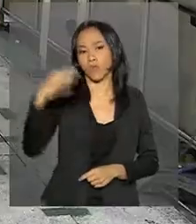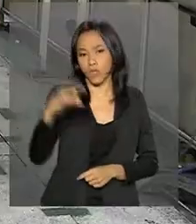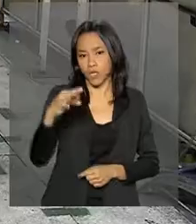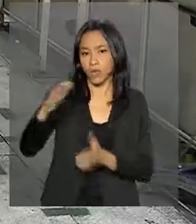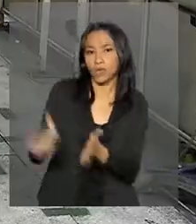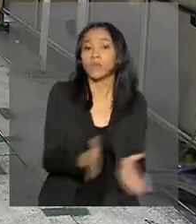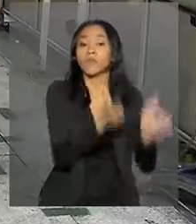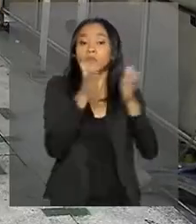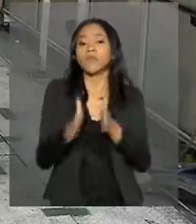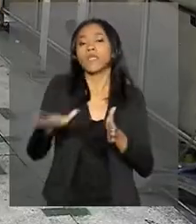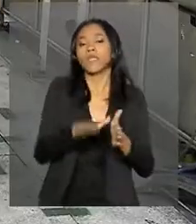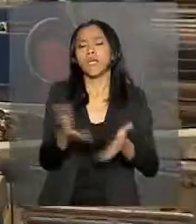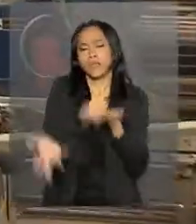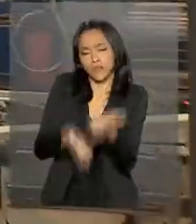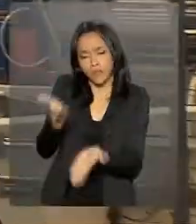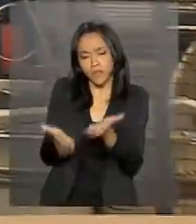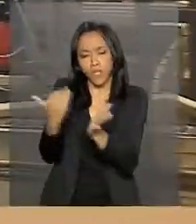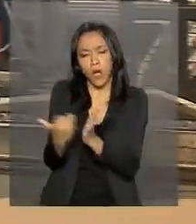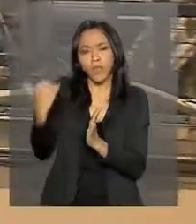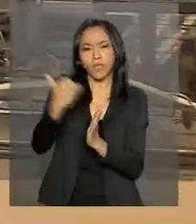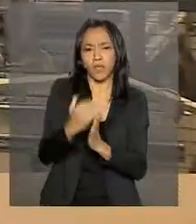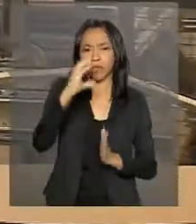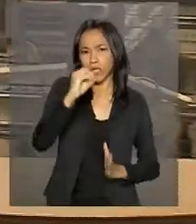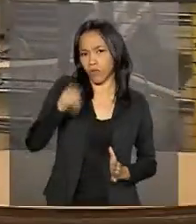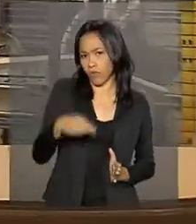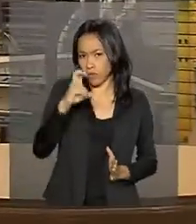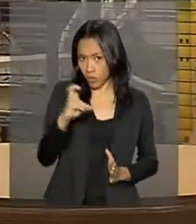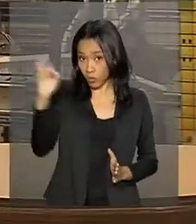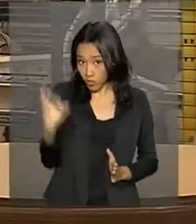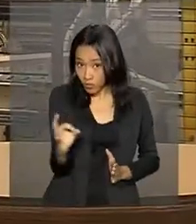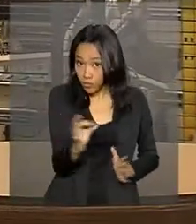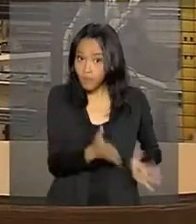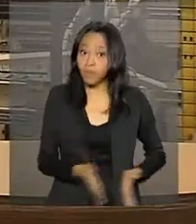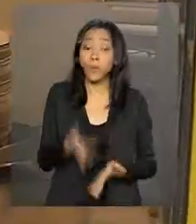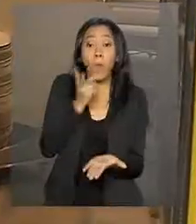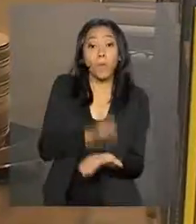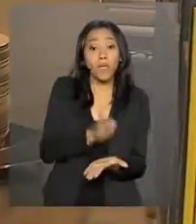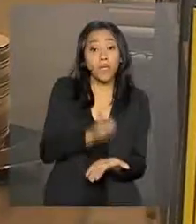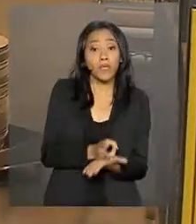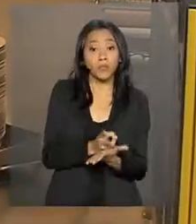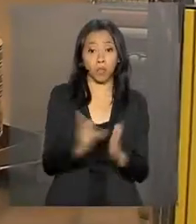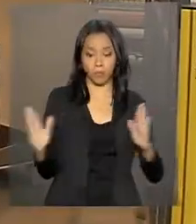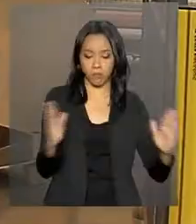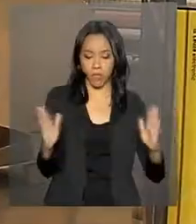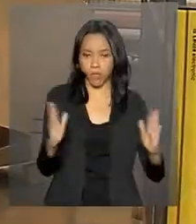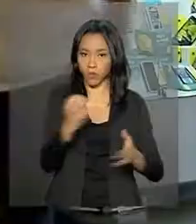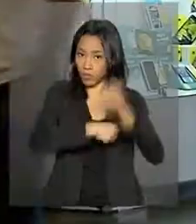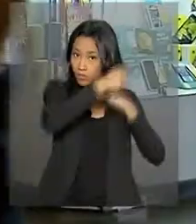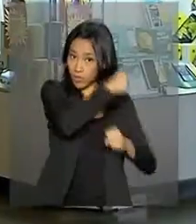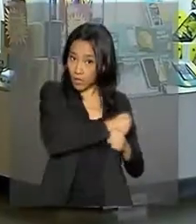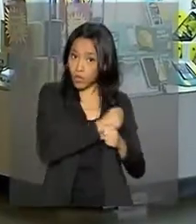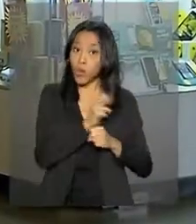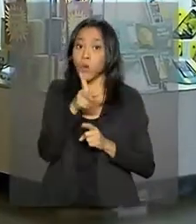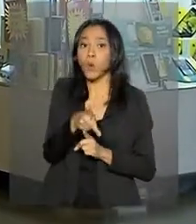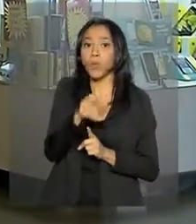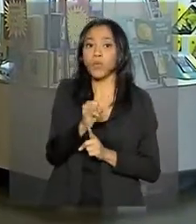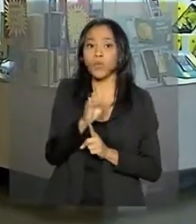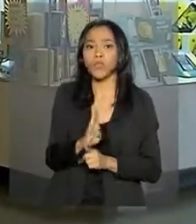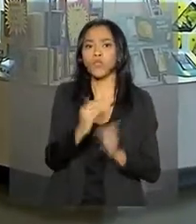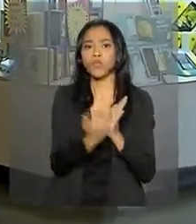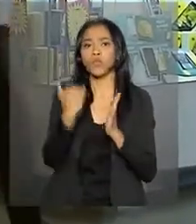e os serviços aumentaram 0,5%. Já em relação ao mesmo período do ano passado, o PIB subiu 1